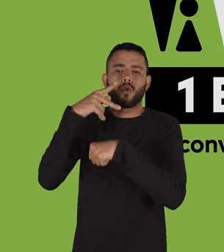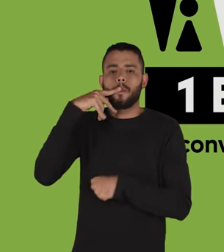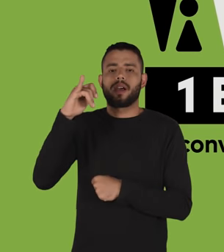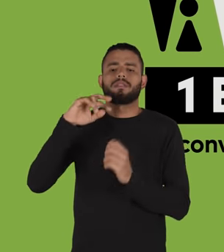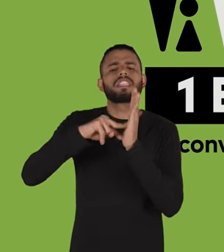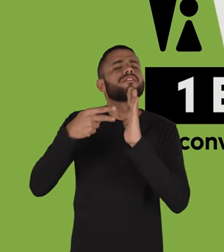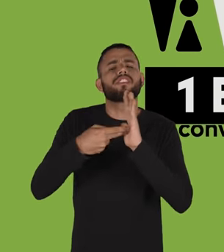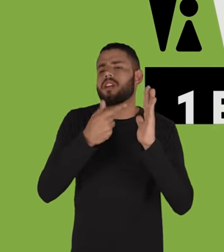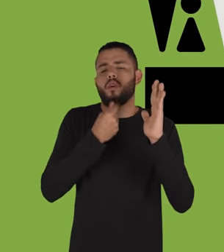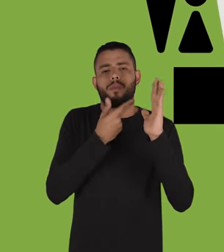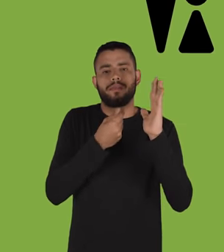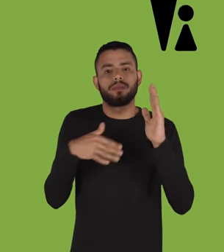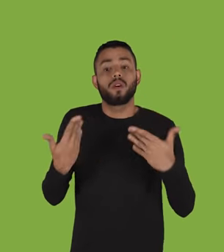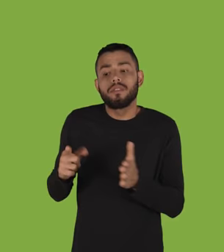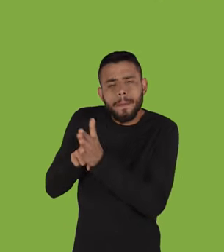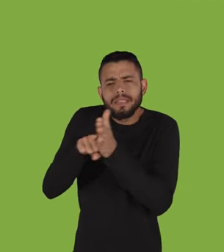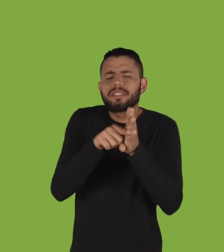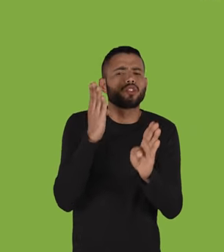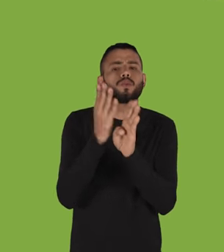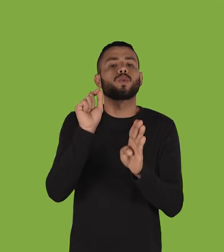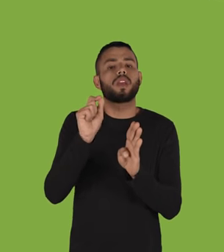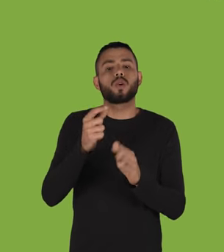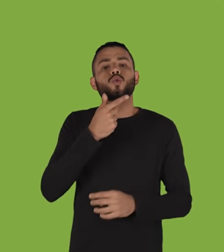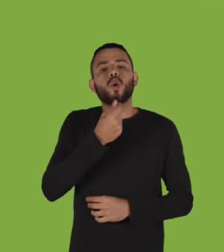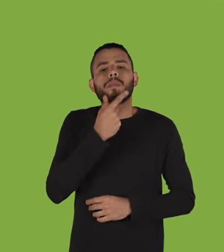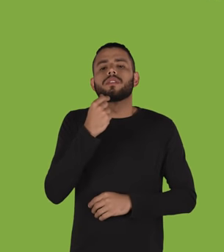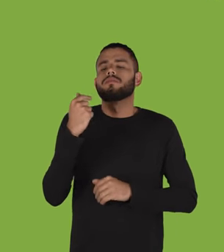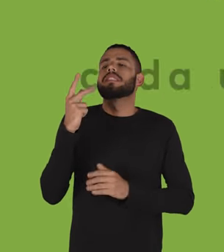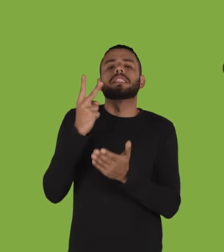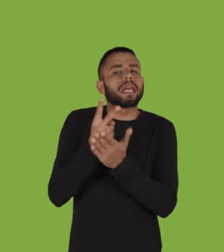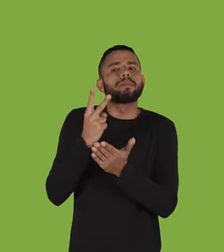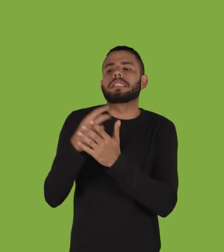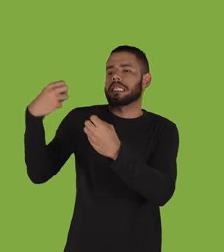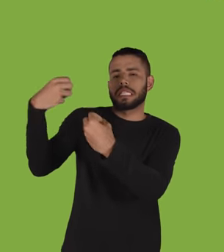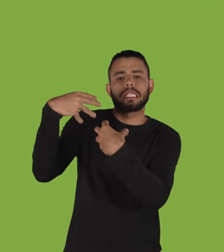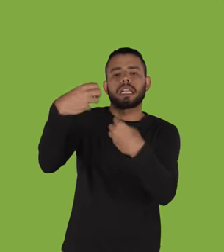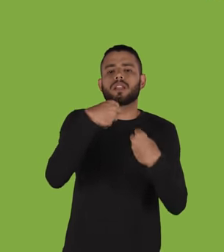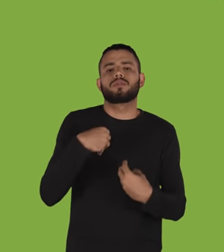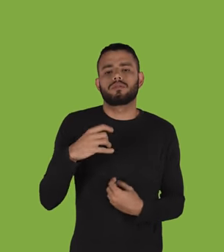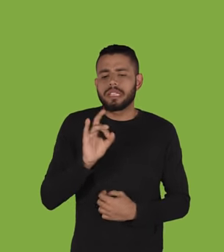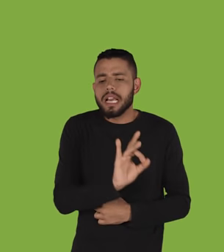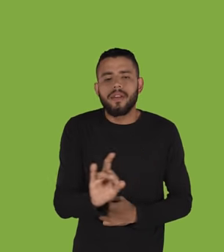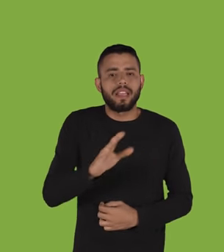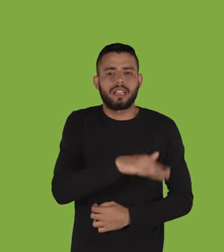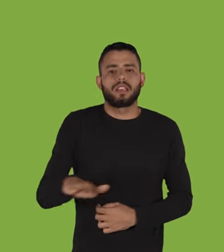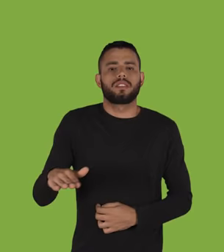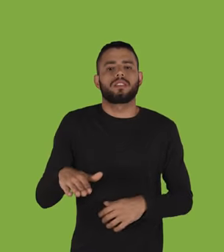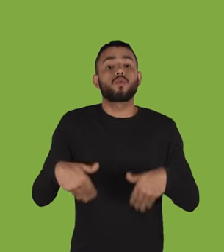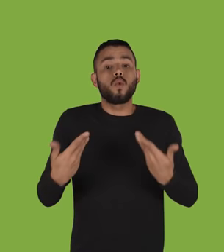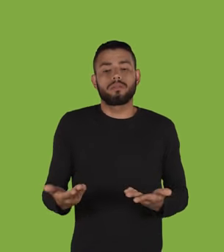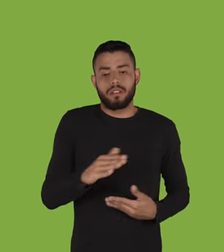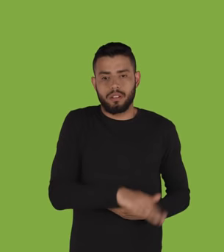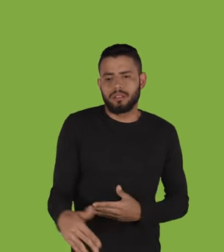ser homem. Em nossa pesquisa, identificamos o quanto os homens concordam terem sido ensinados cada uma das crianças a seguir, durante a